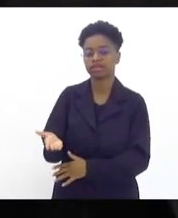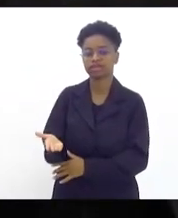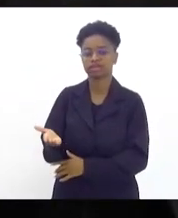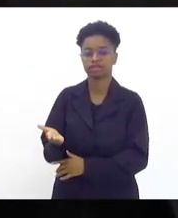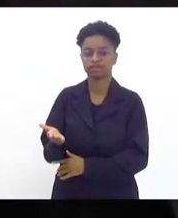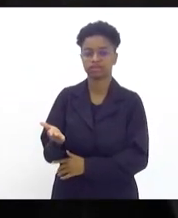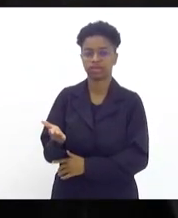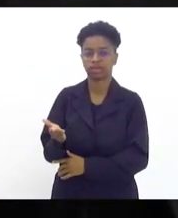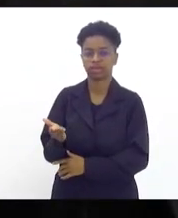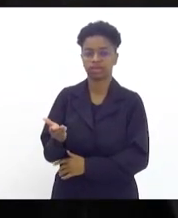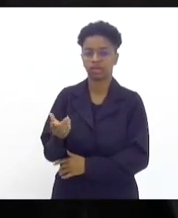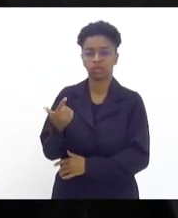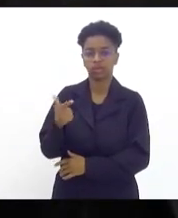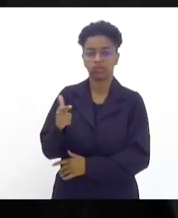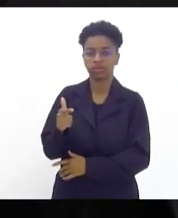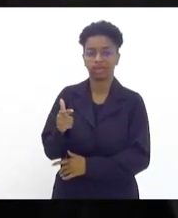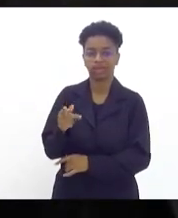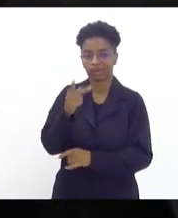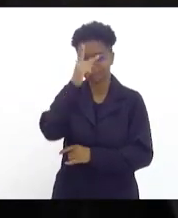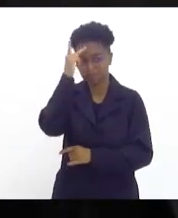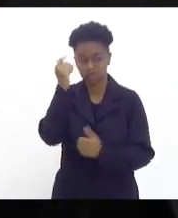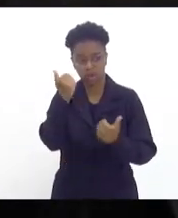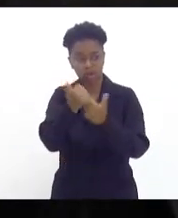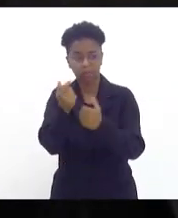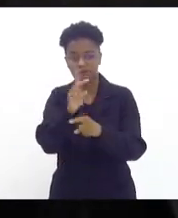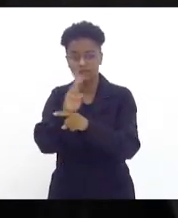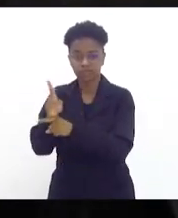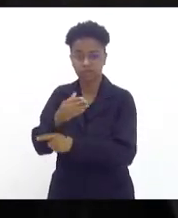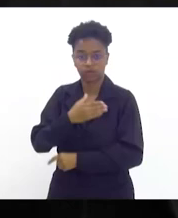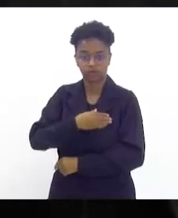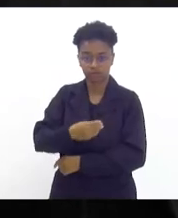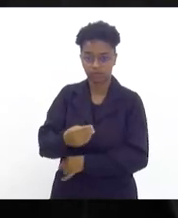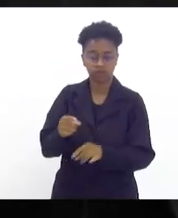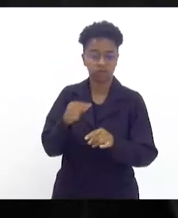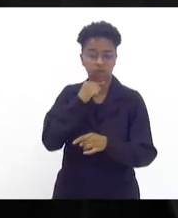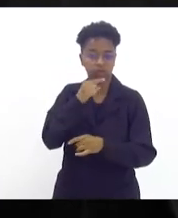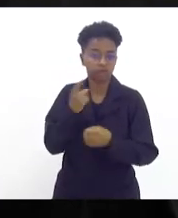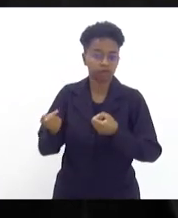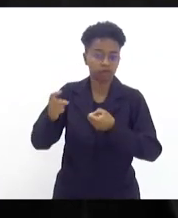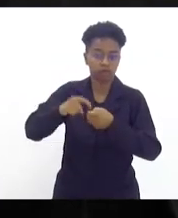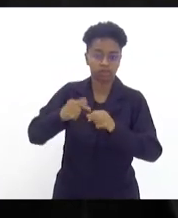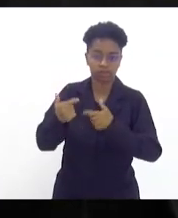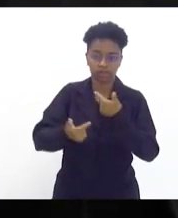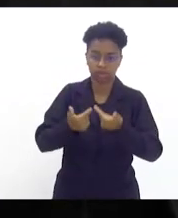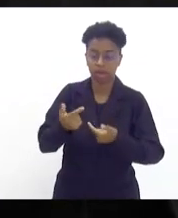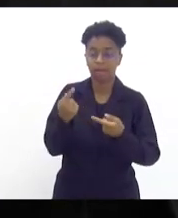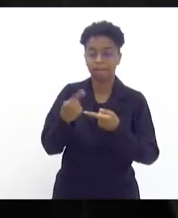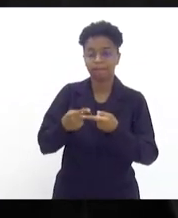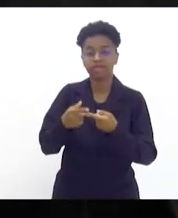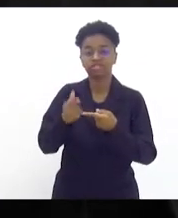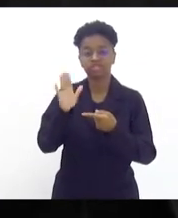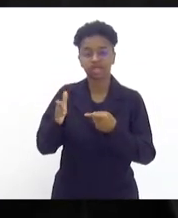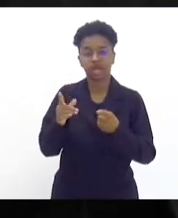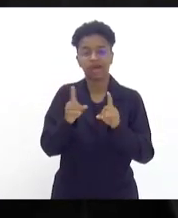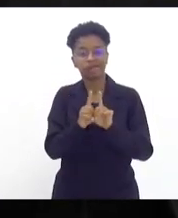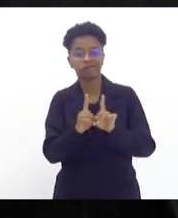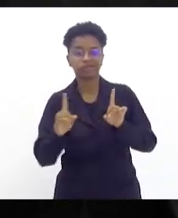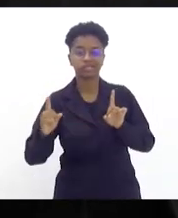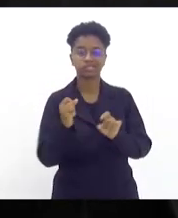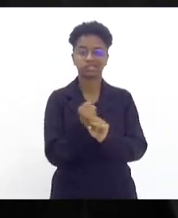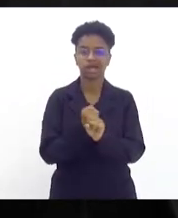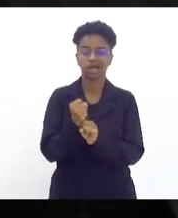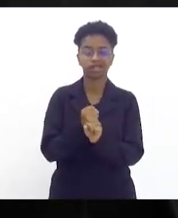com quem deixar seus filhos ela não tem como retornar ao mercado de trabalho porque já está afastada há muitos